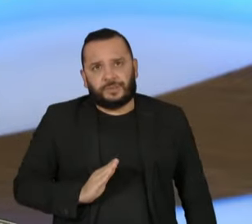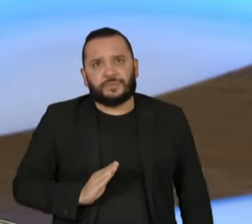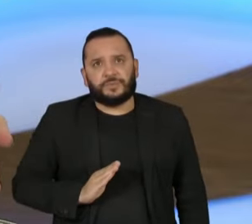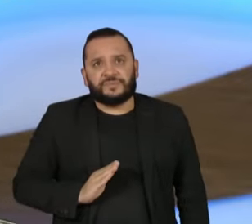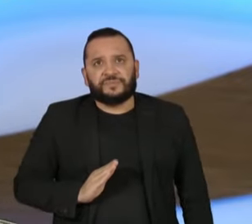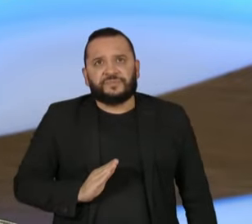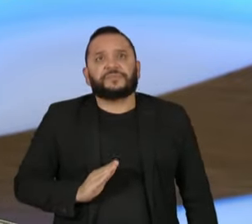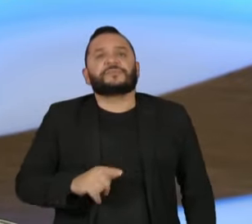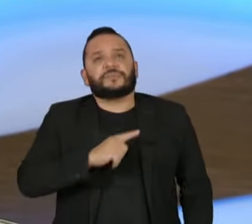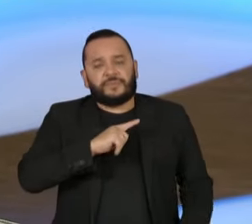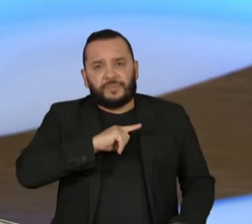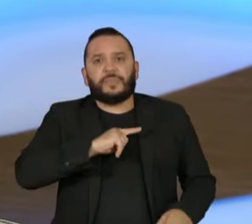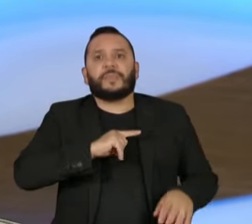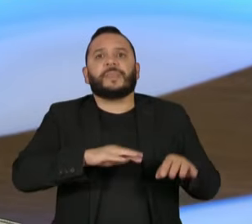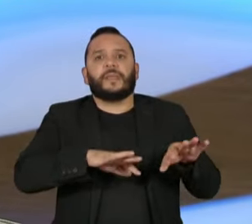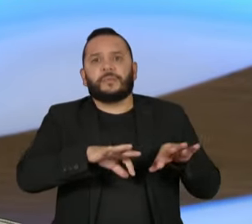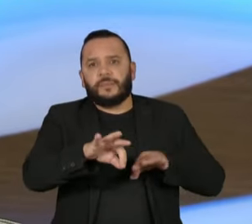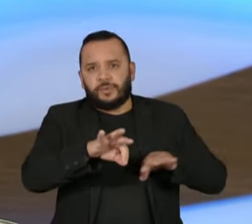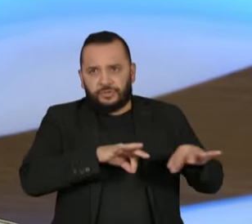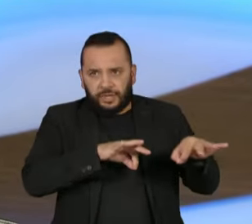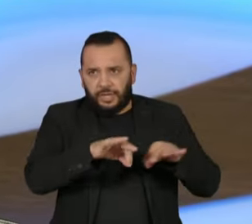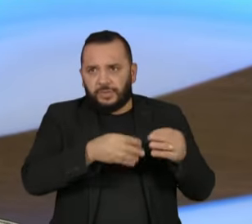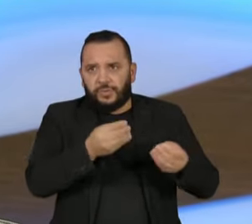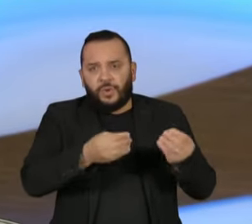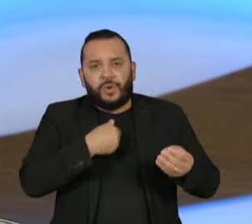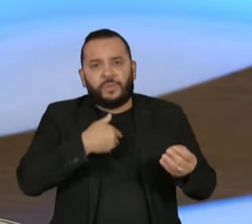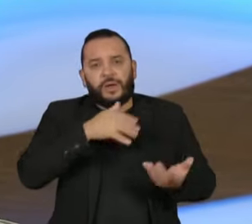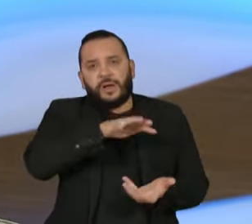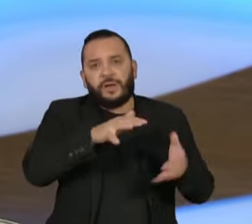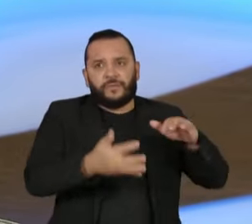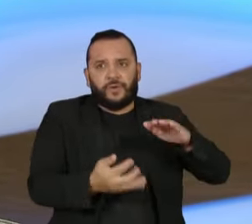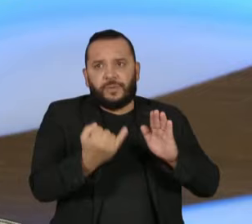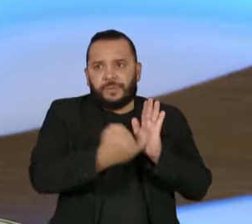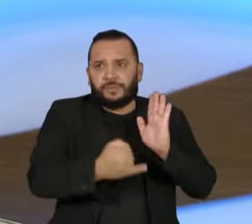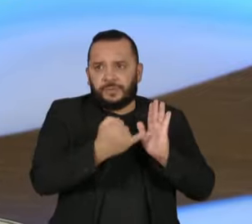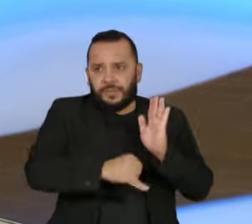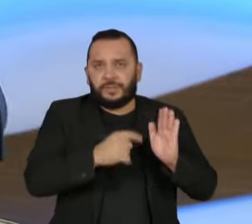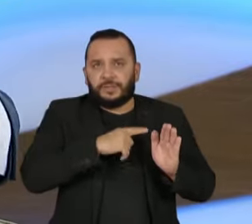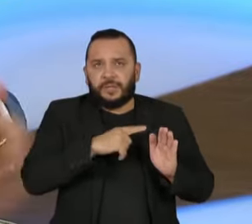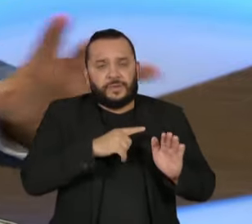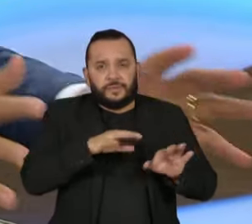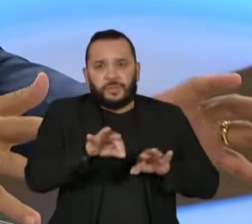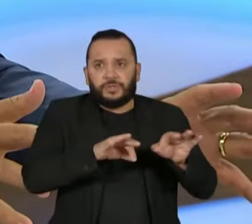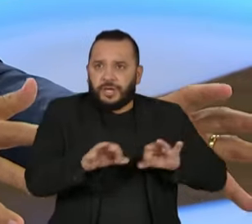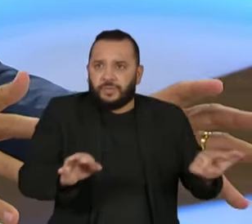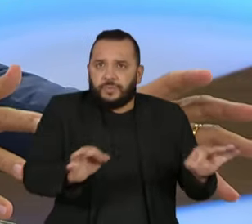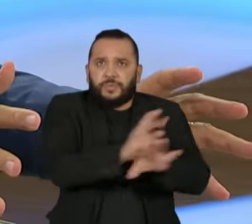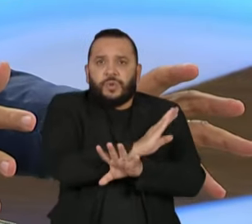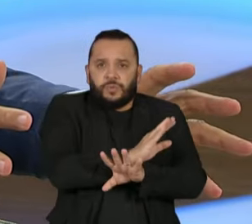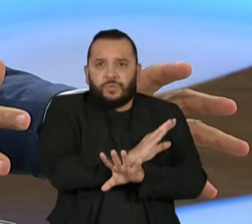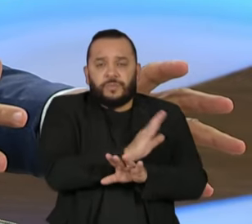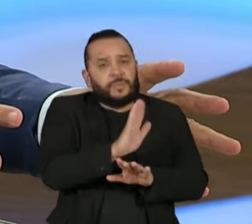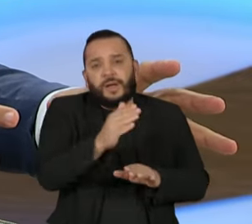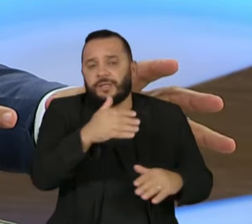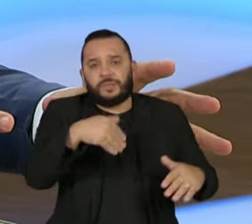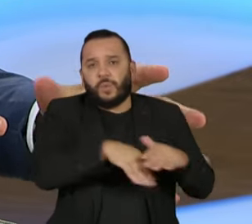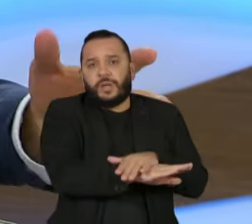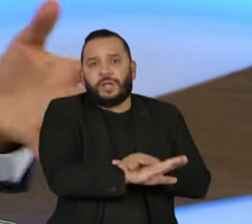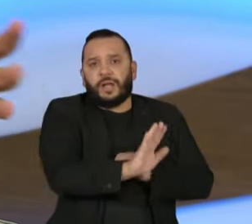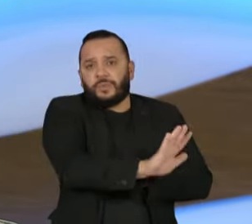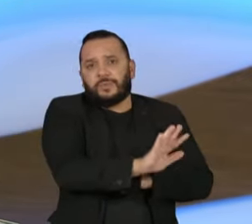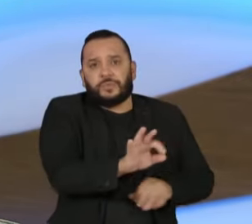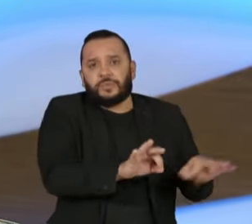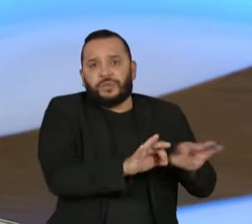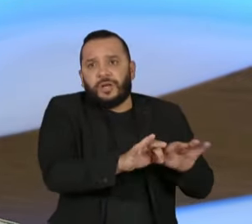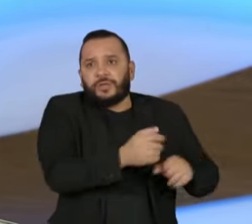um projeto de reforma tributária que ficou pronto. Ficou pronto e deixaram de lado, está